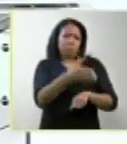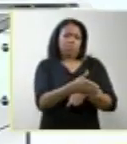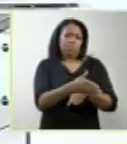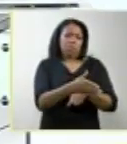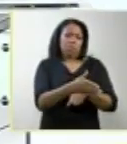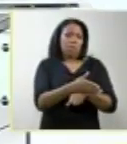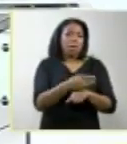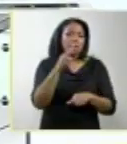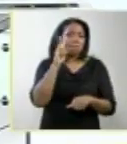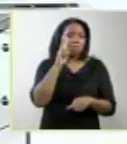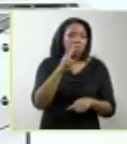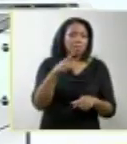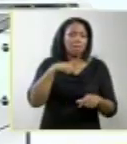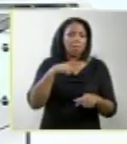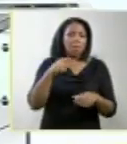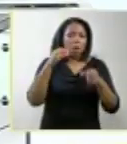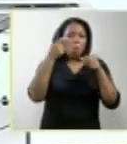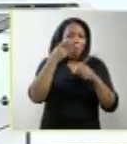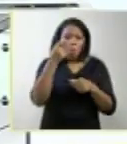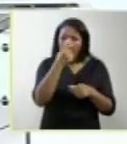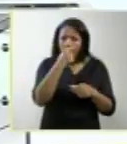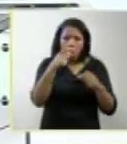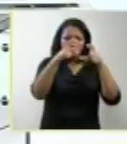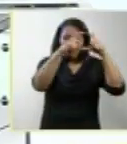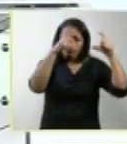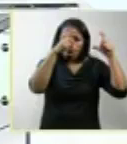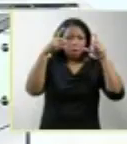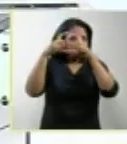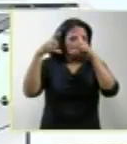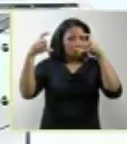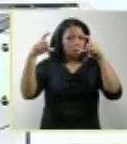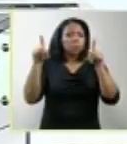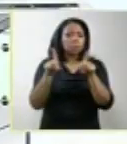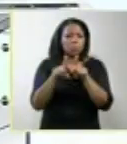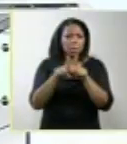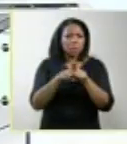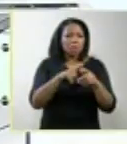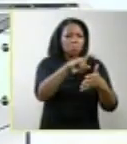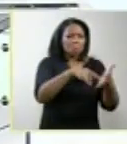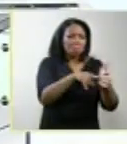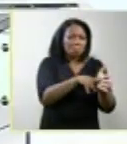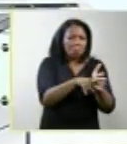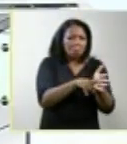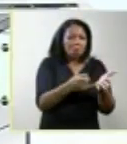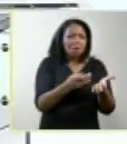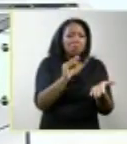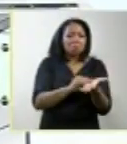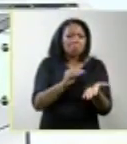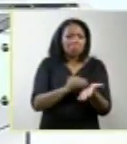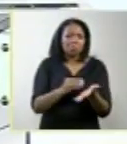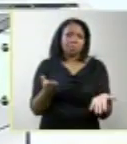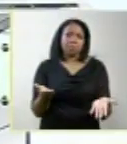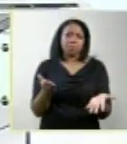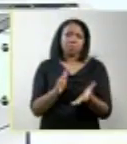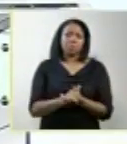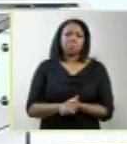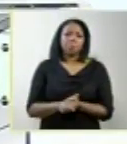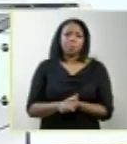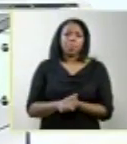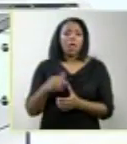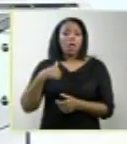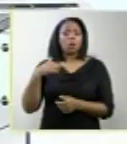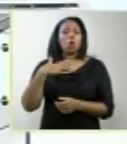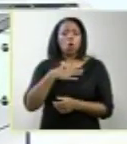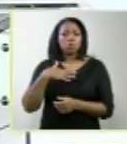que tem os olhos desbugalhados, e dessa forma vamos ter um diagnóstico incorreto dessa patologia. E eu